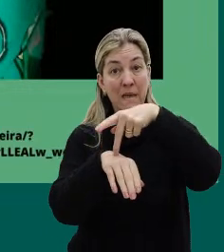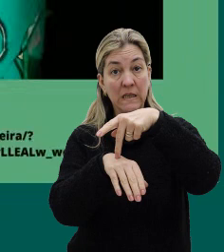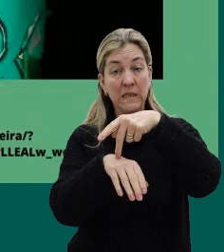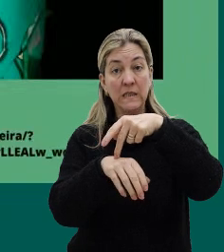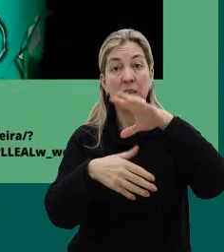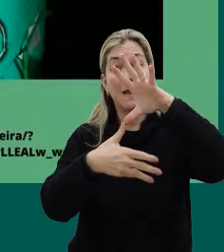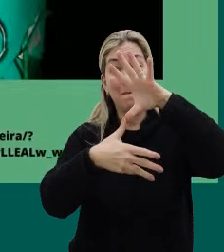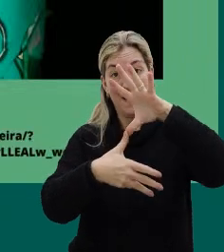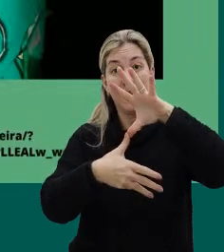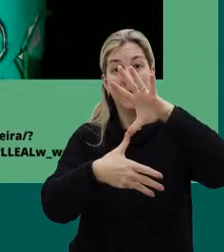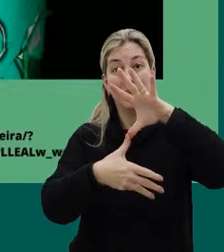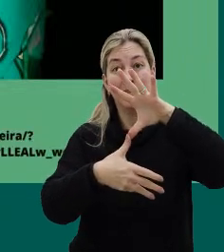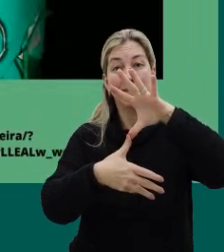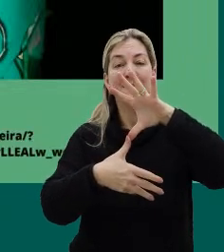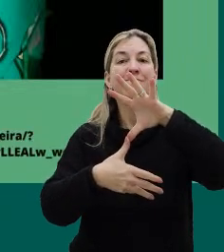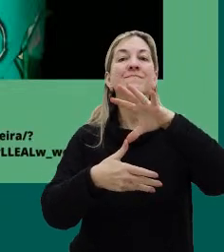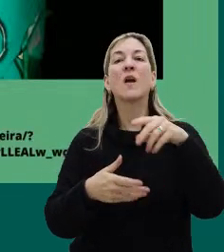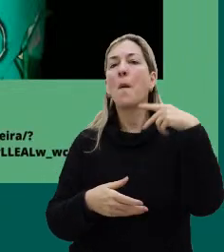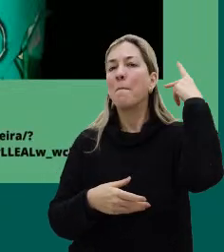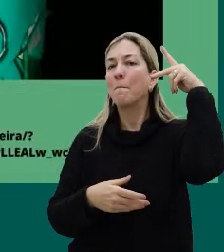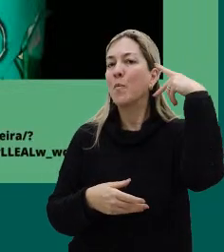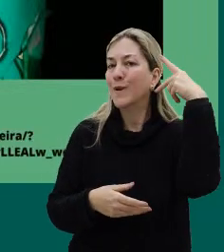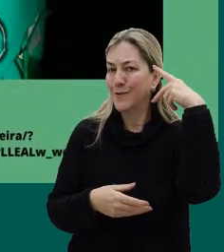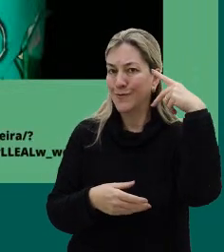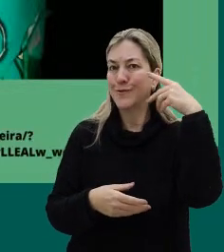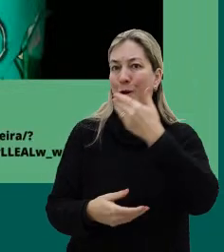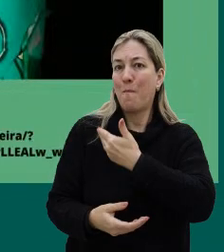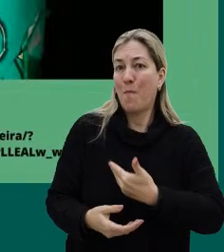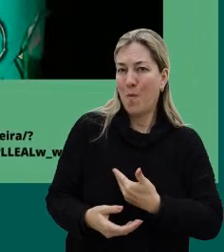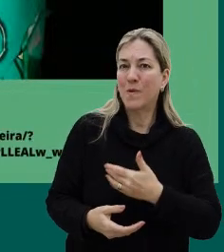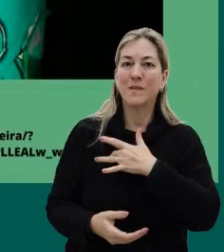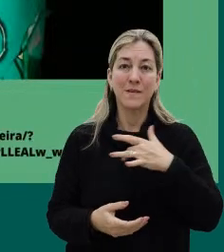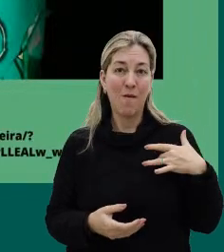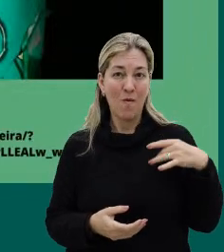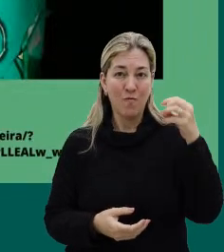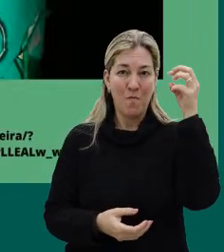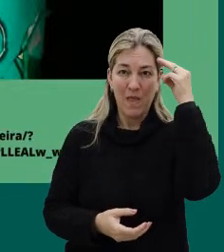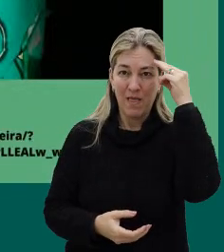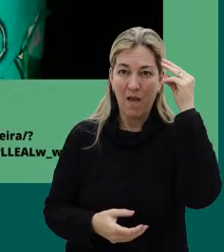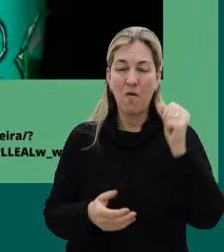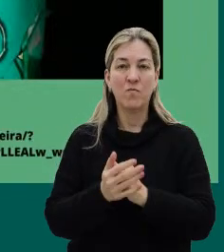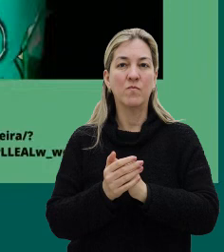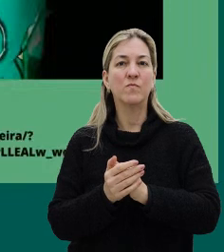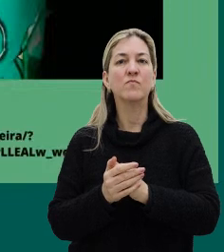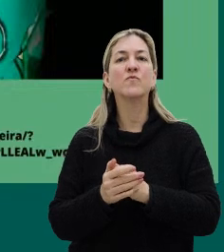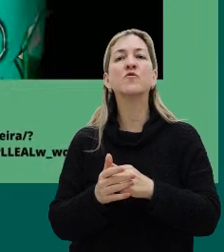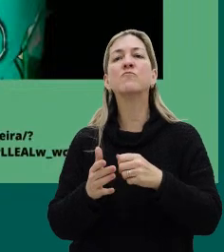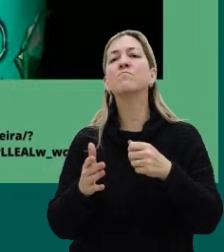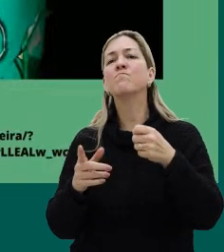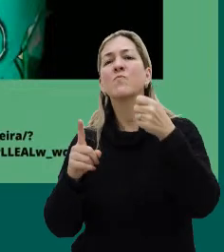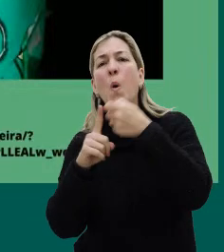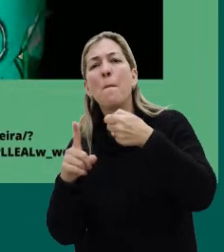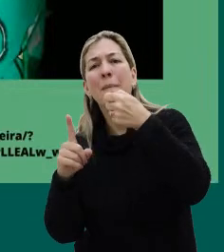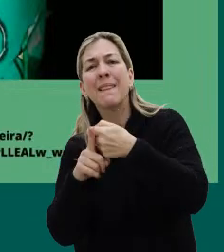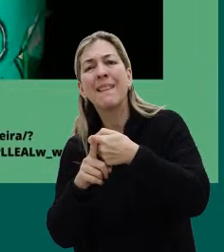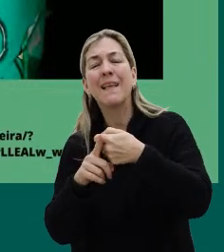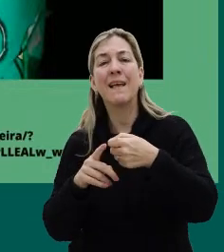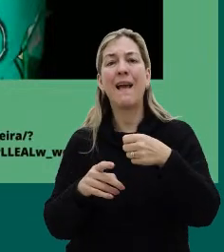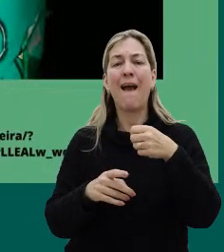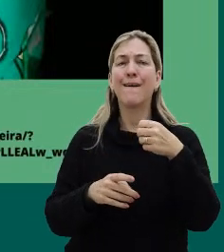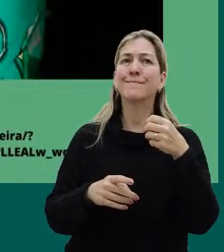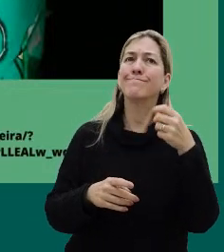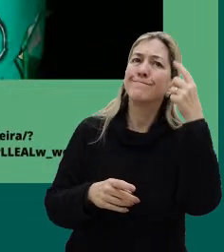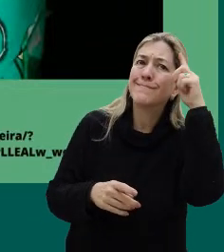Latina a adotar uma política pública de saúde mental, né, combater essa ideia de internação, né, a ideia dos